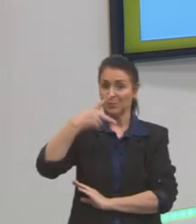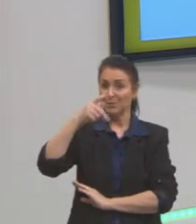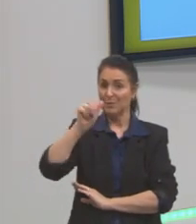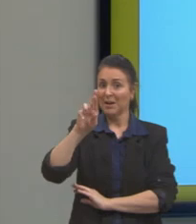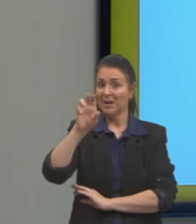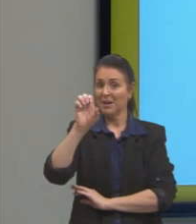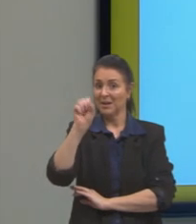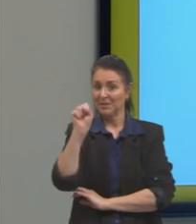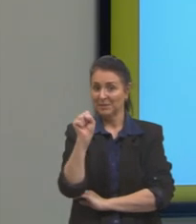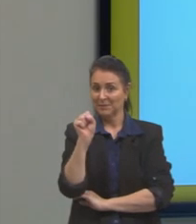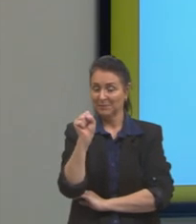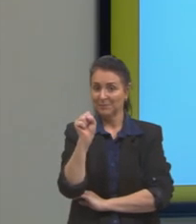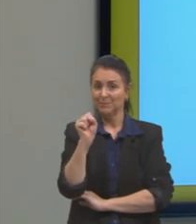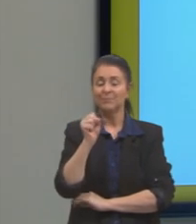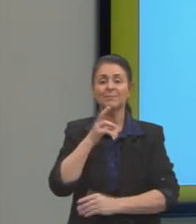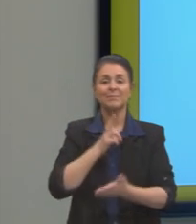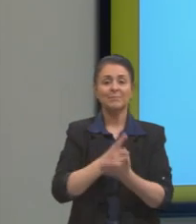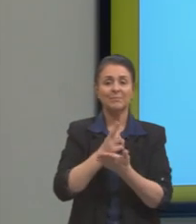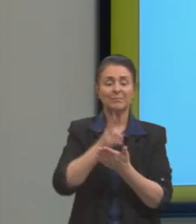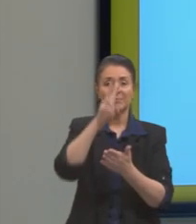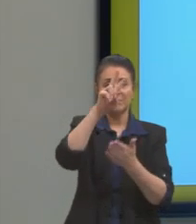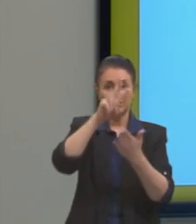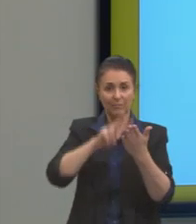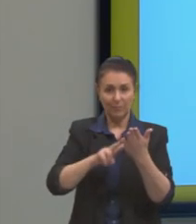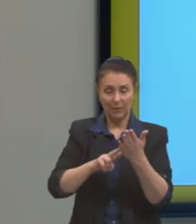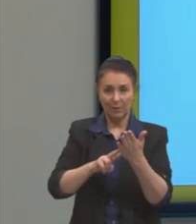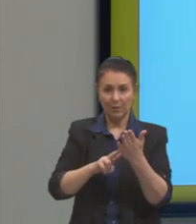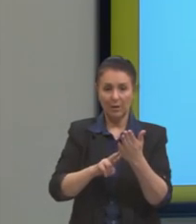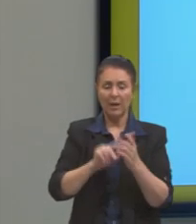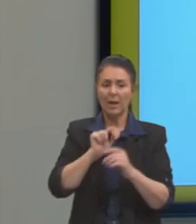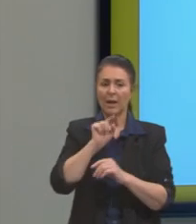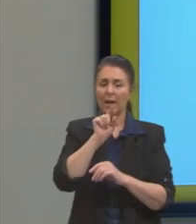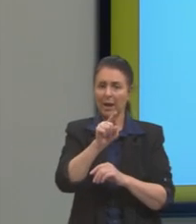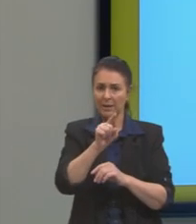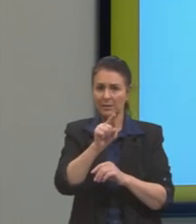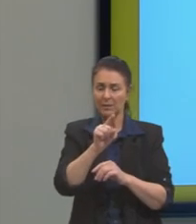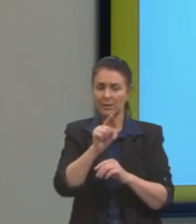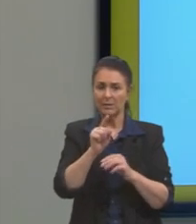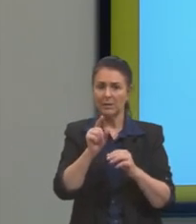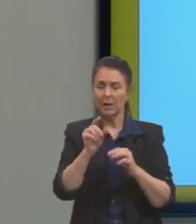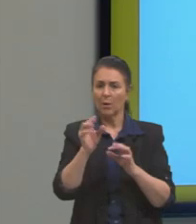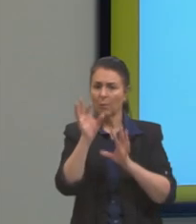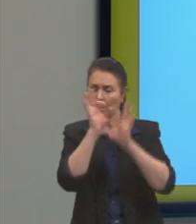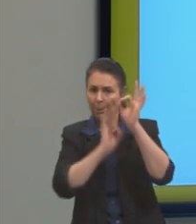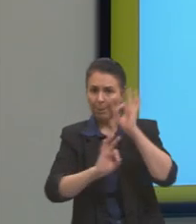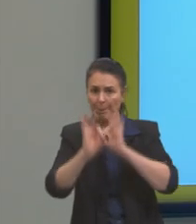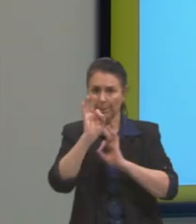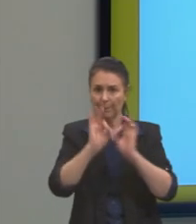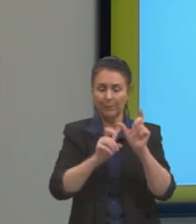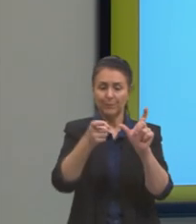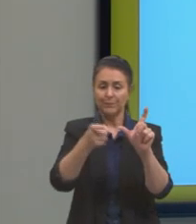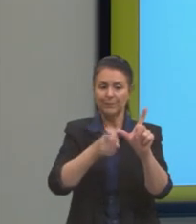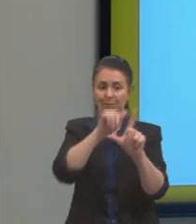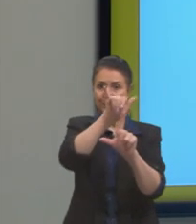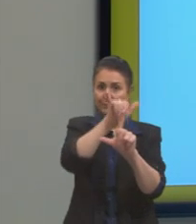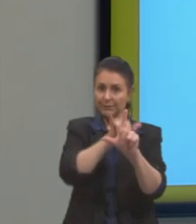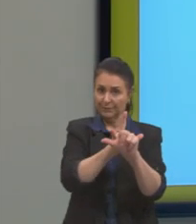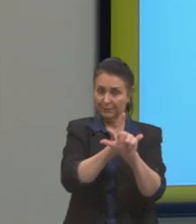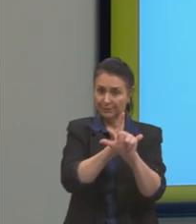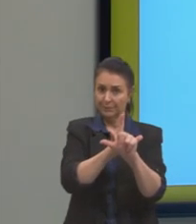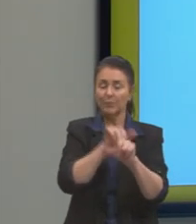Então, continuando a leitura, sejam essas coordenadas X e Y, respectivamente,